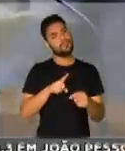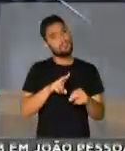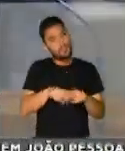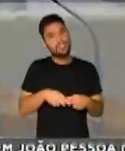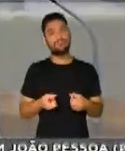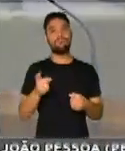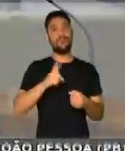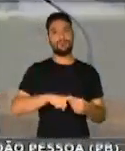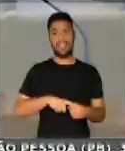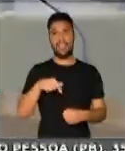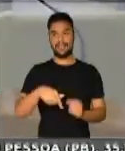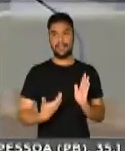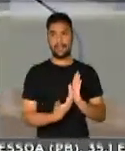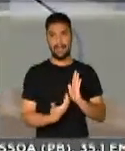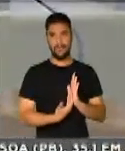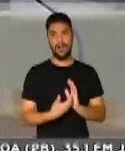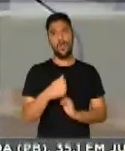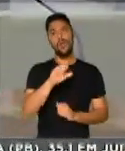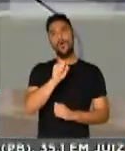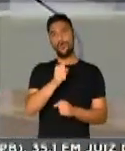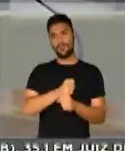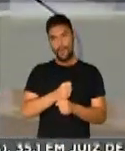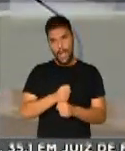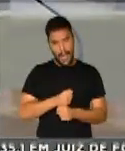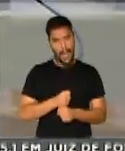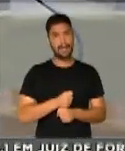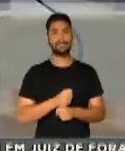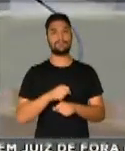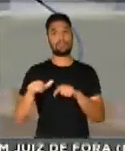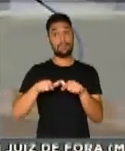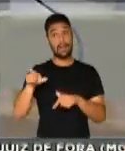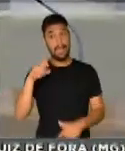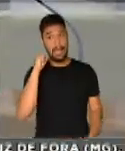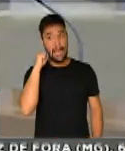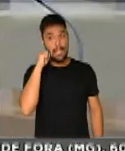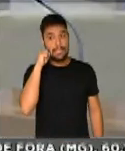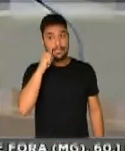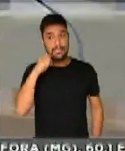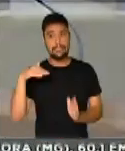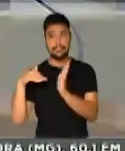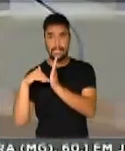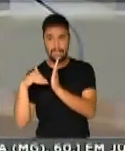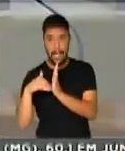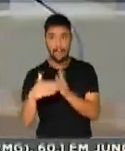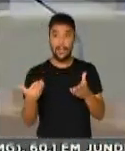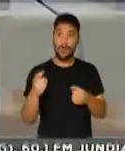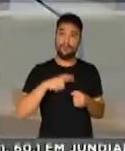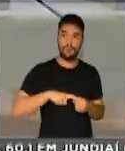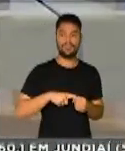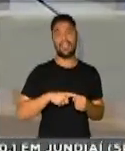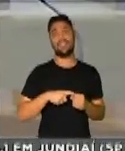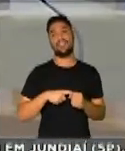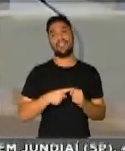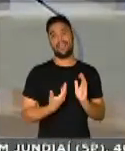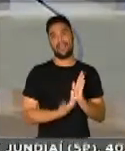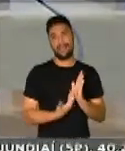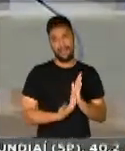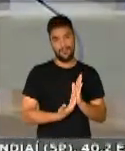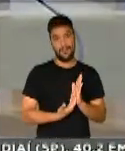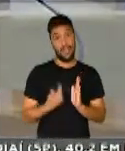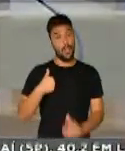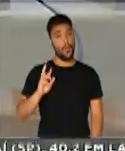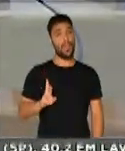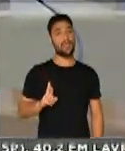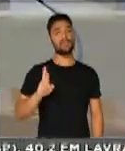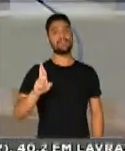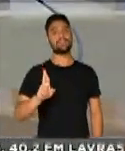após oito anos da minha participação no Senado Federal representando pela primeira vez uma mulher